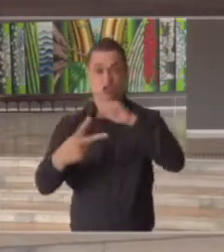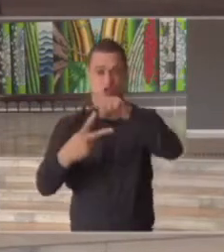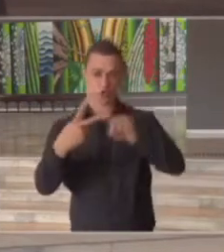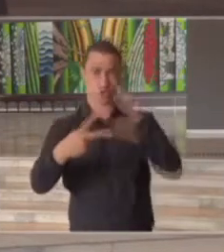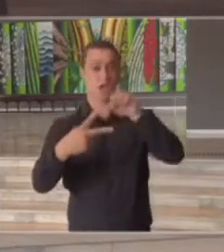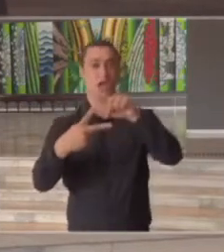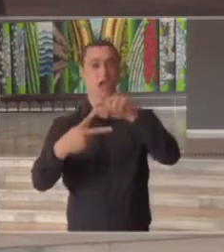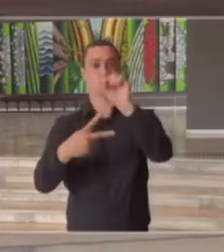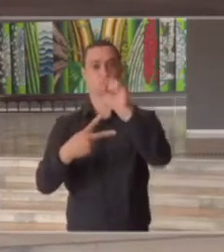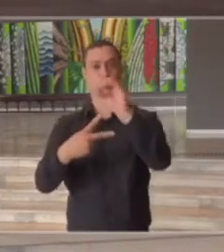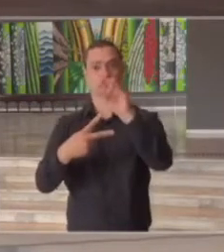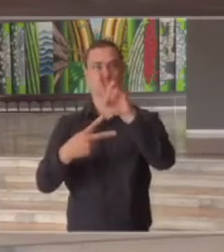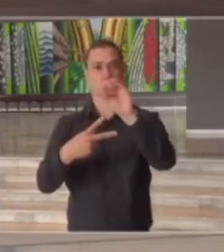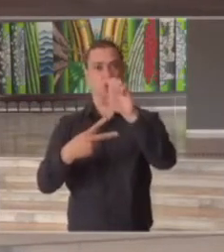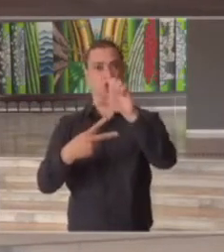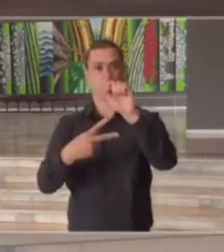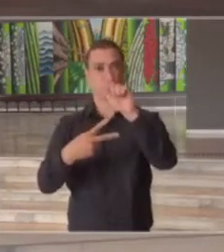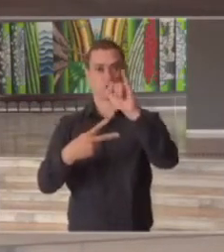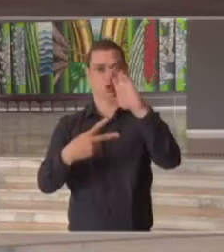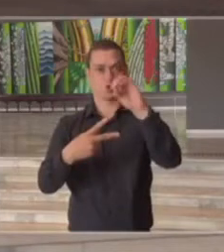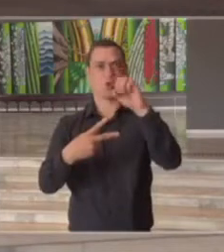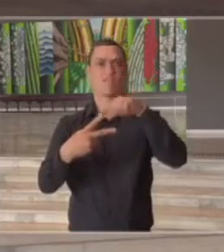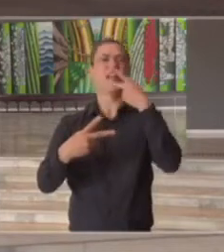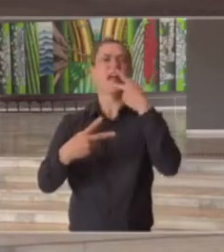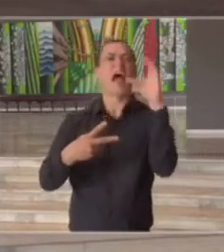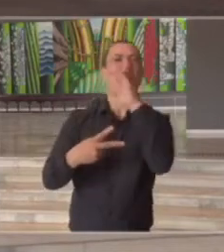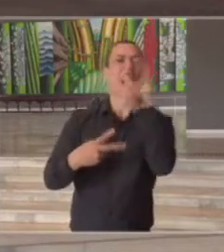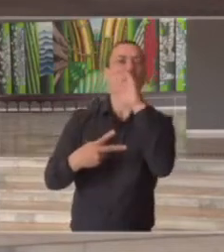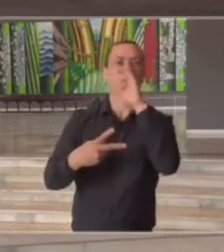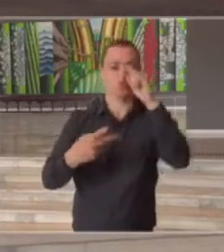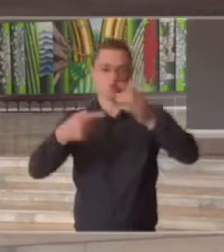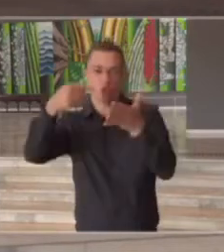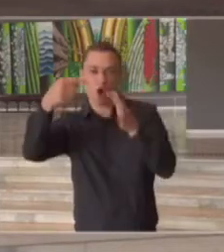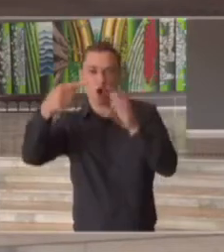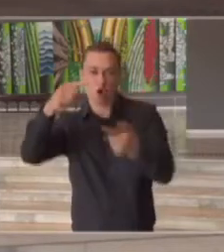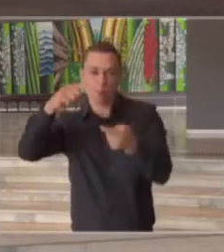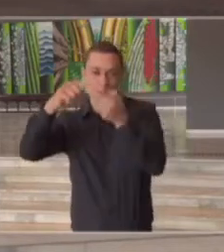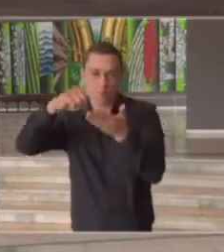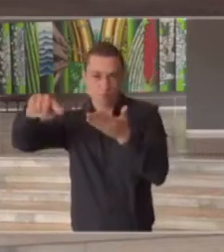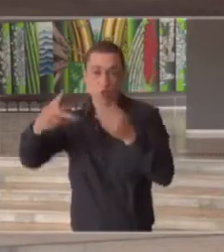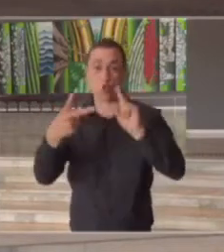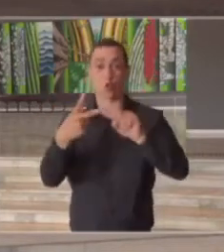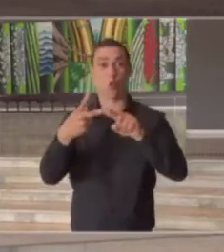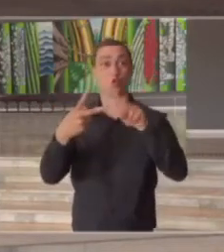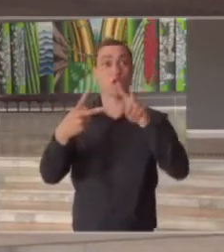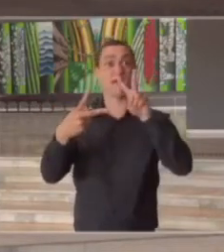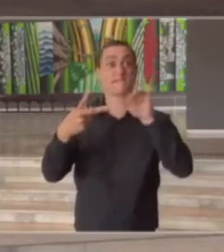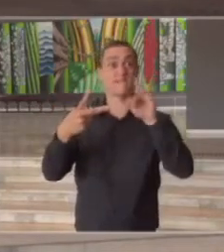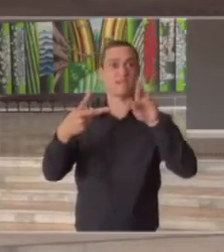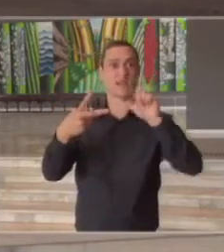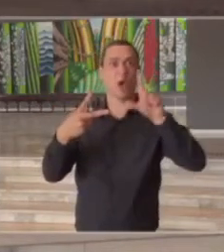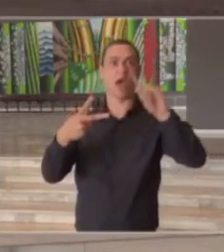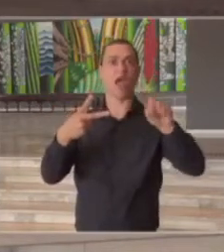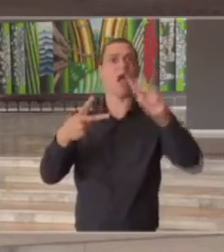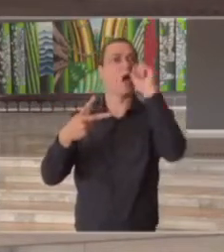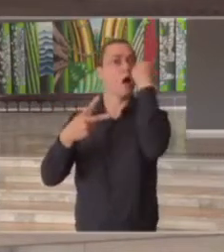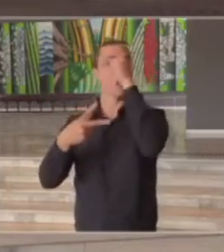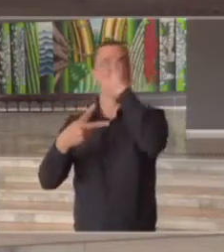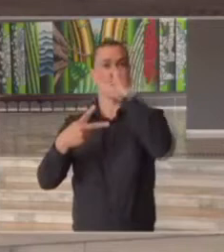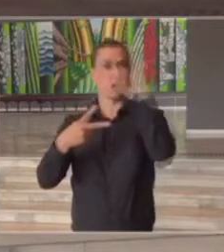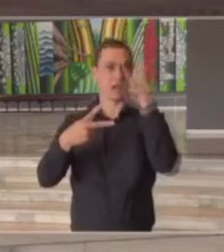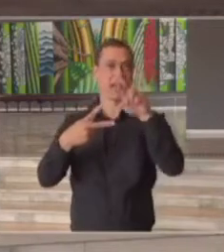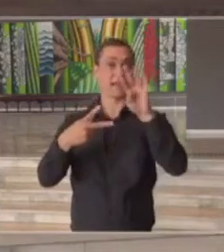sorológicos que é desses chamados testes rápidos e os testes virais que é o famoso RT